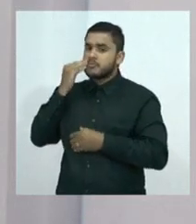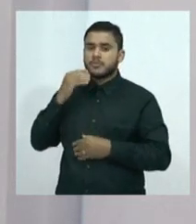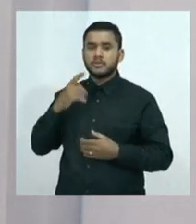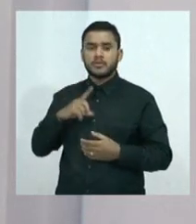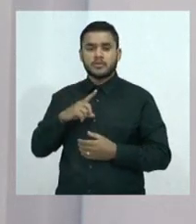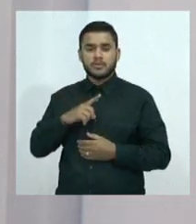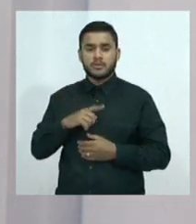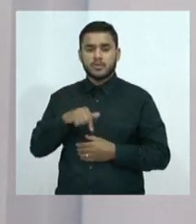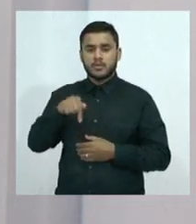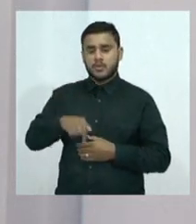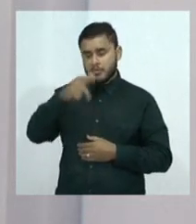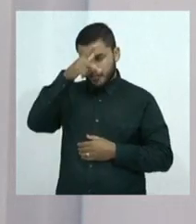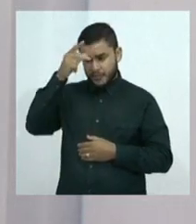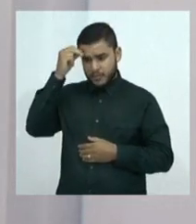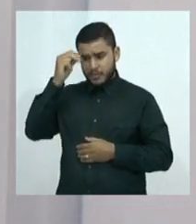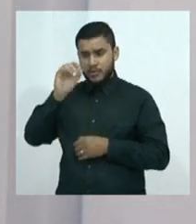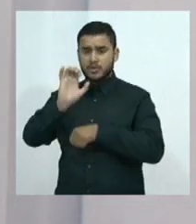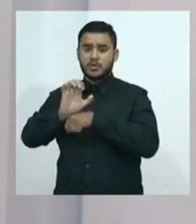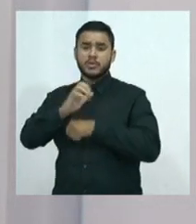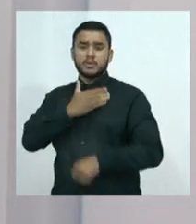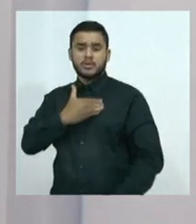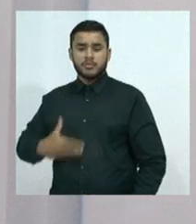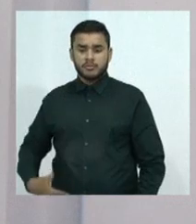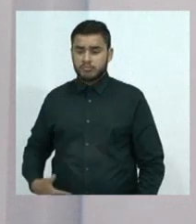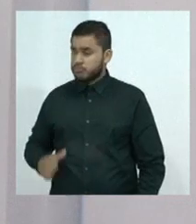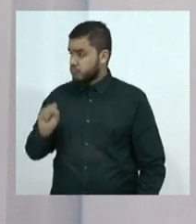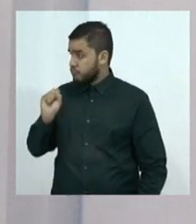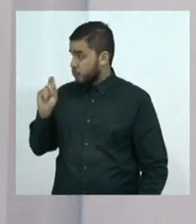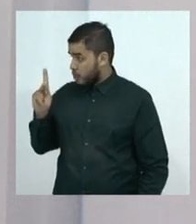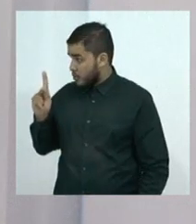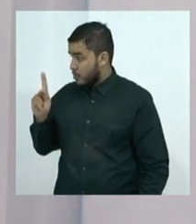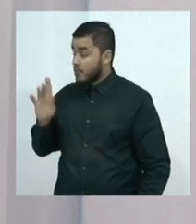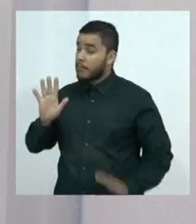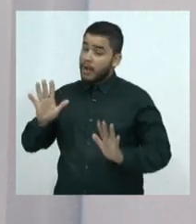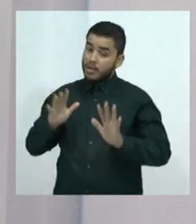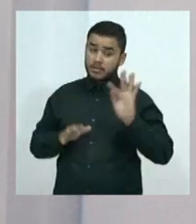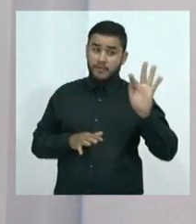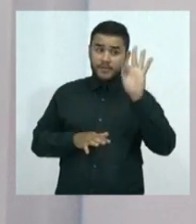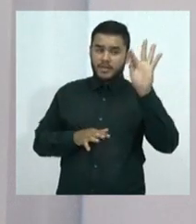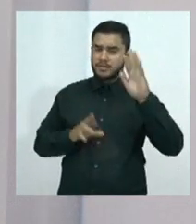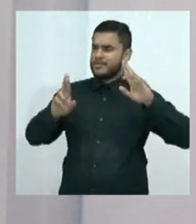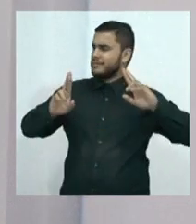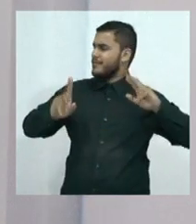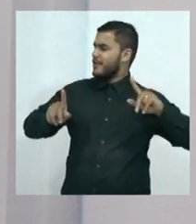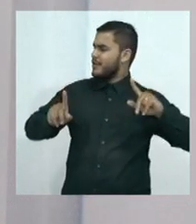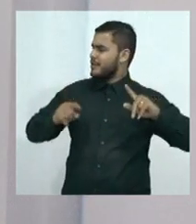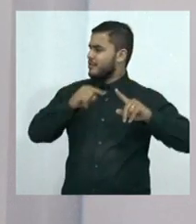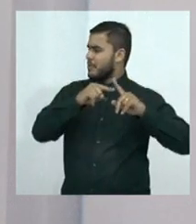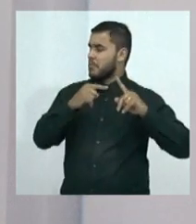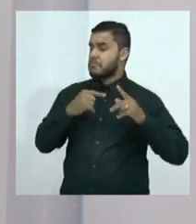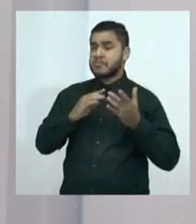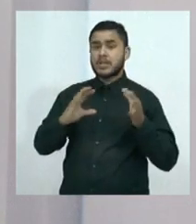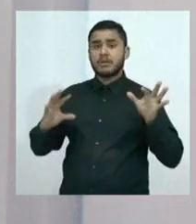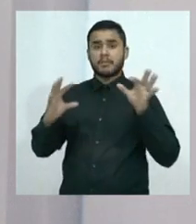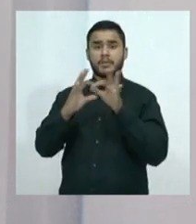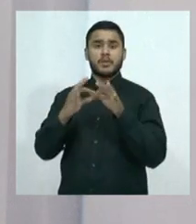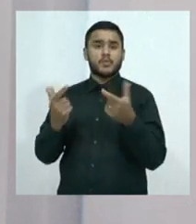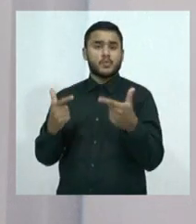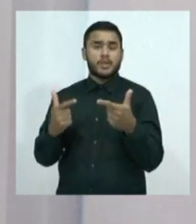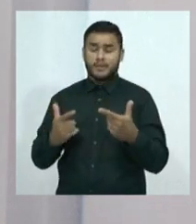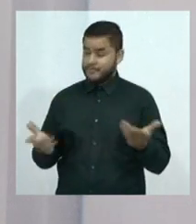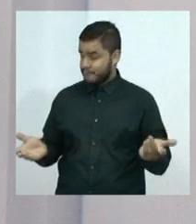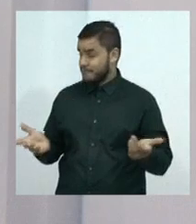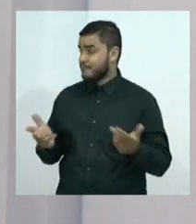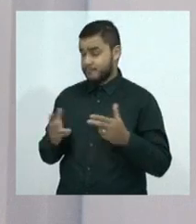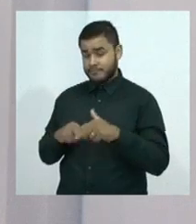no município e no Estado, se a União vai tratar de forma diferenciada. Que é o que a gente tem visto